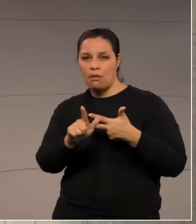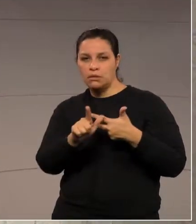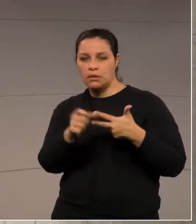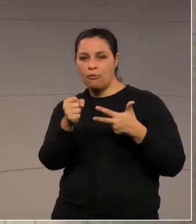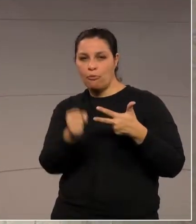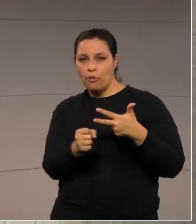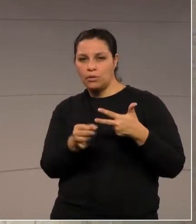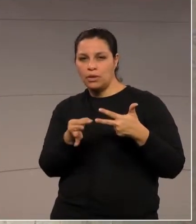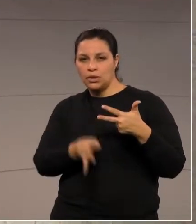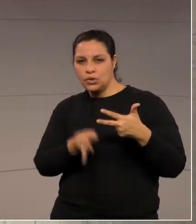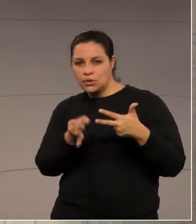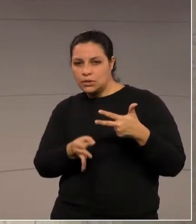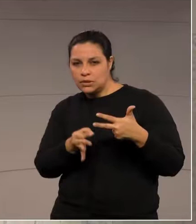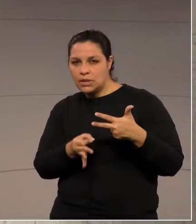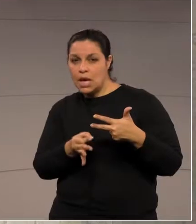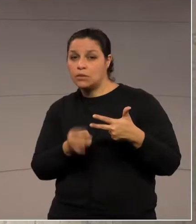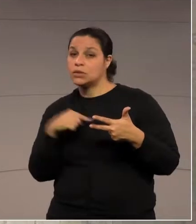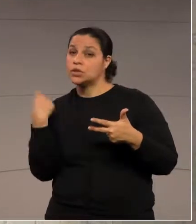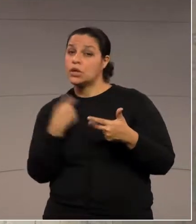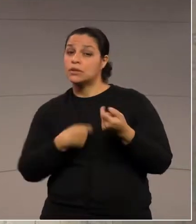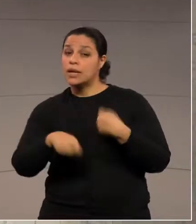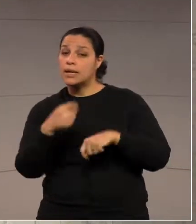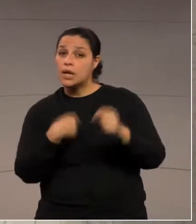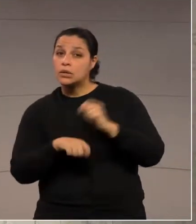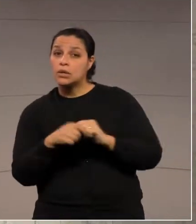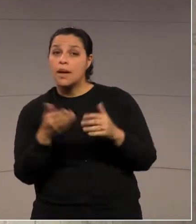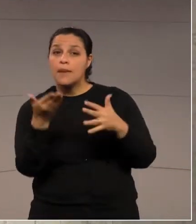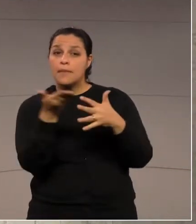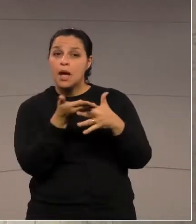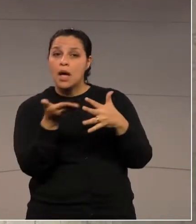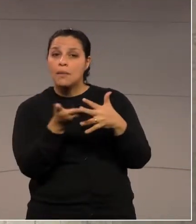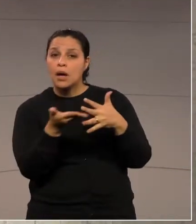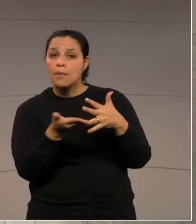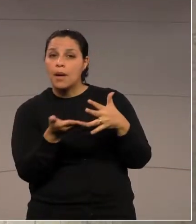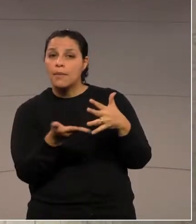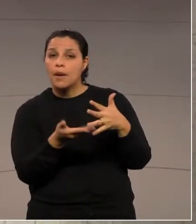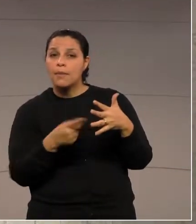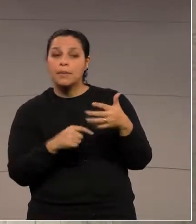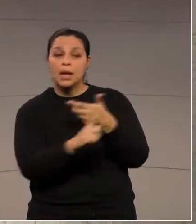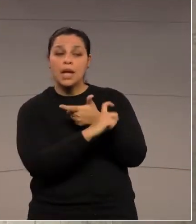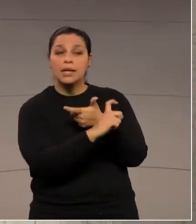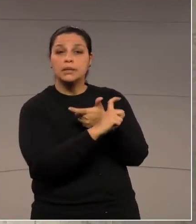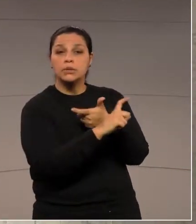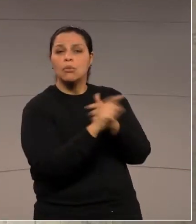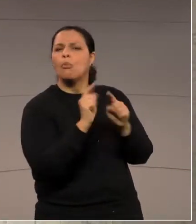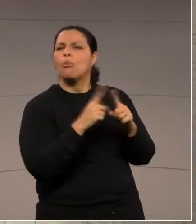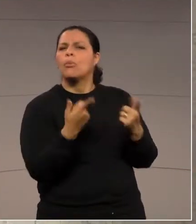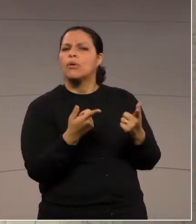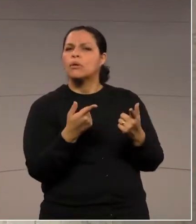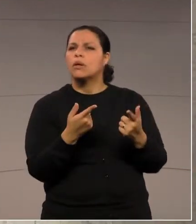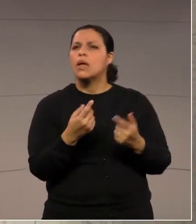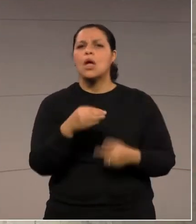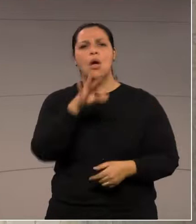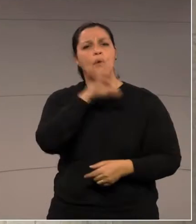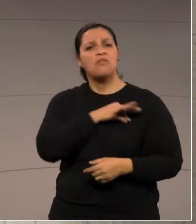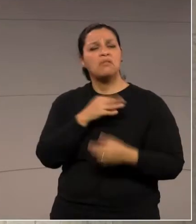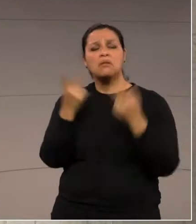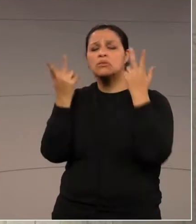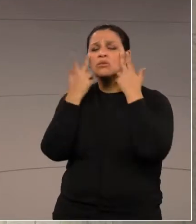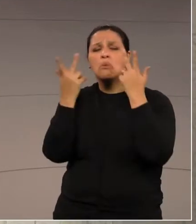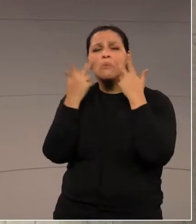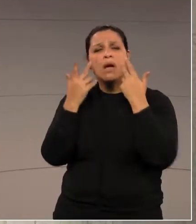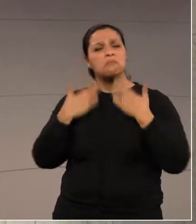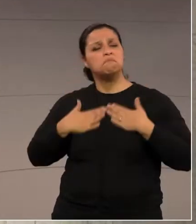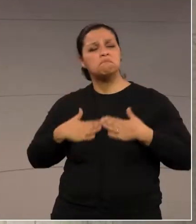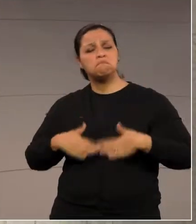quando houve uma negociação de um parcelamento com relação aos servidores do Executivo? Votei com muita tranquilidade,